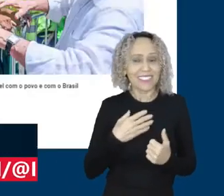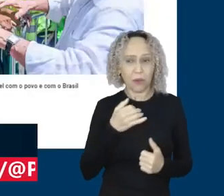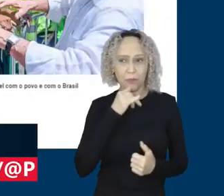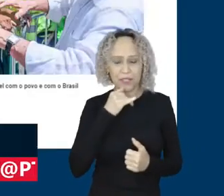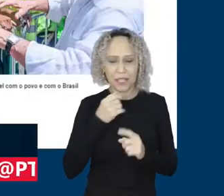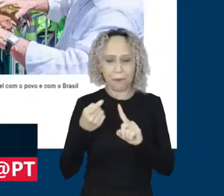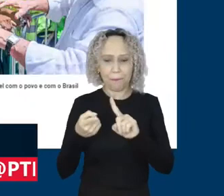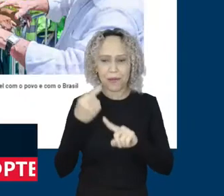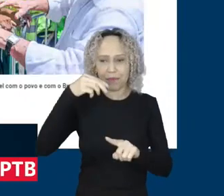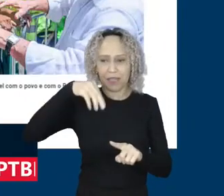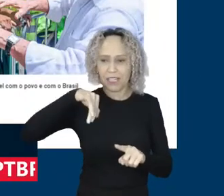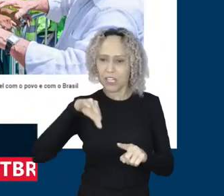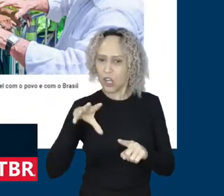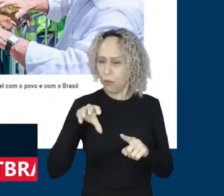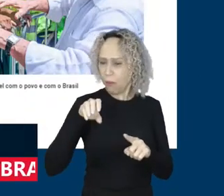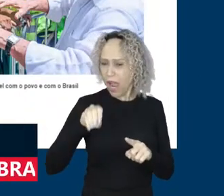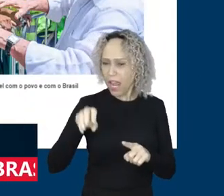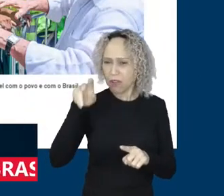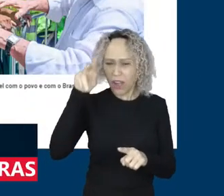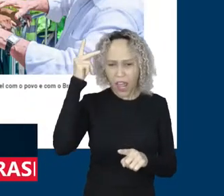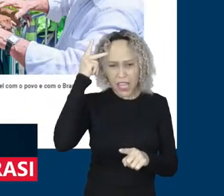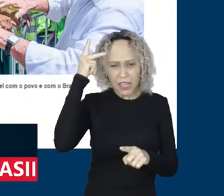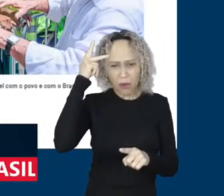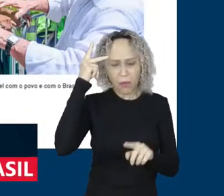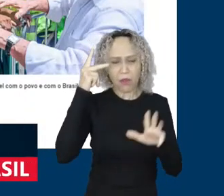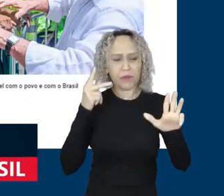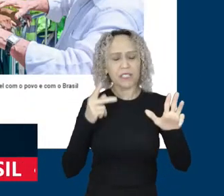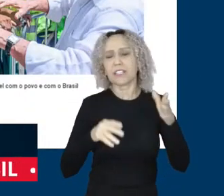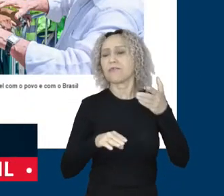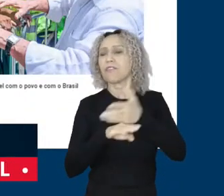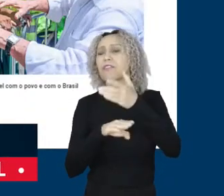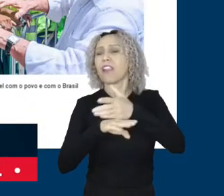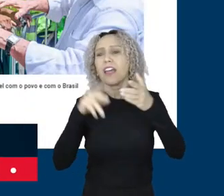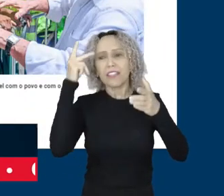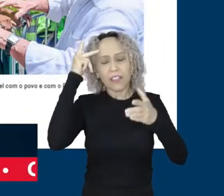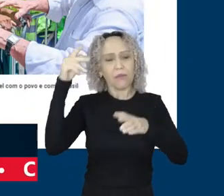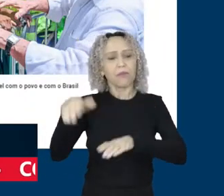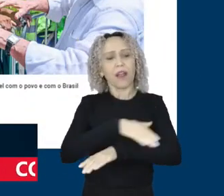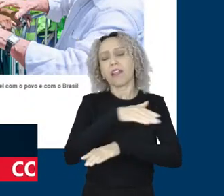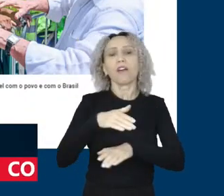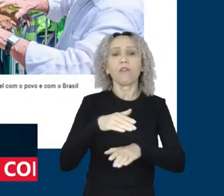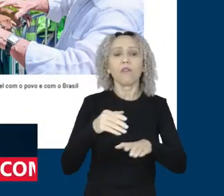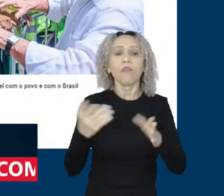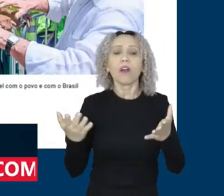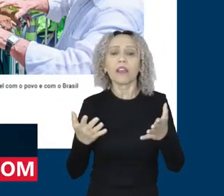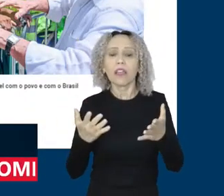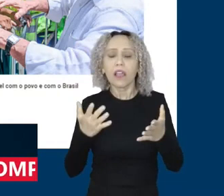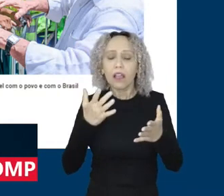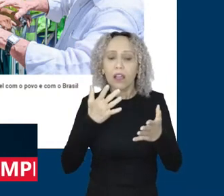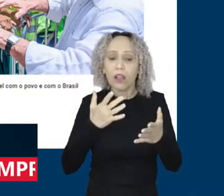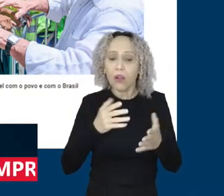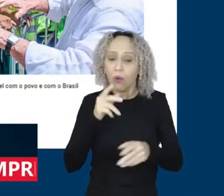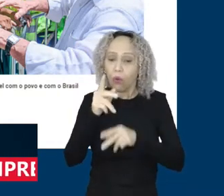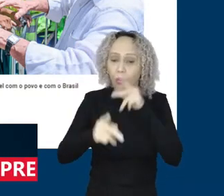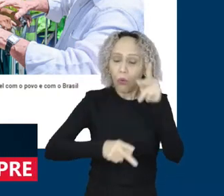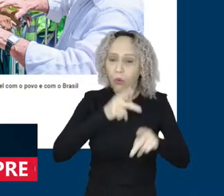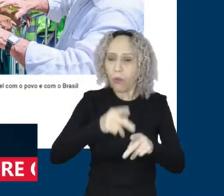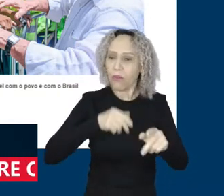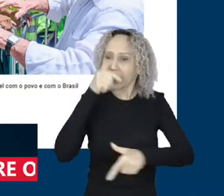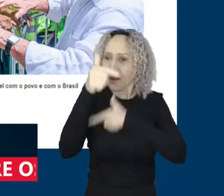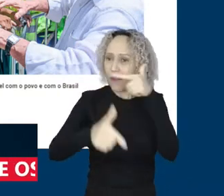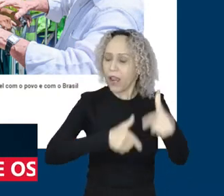unificado que teve a participação do presidente Lula, mostrou que o povo voltou a ter essa conexão, o povo trabalhador voltou a ter essa